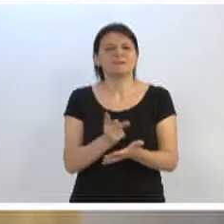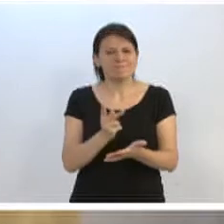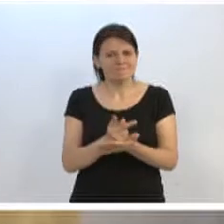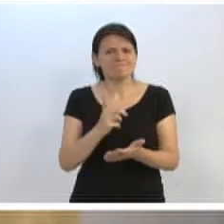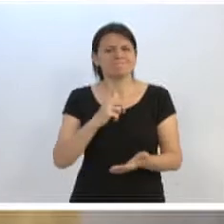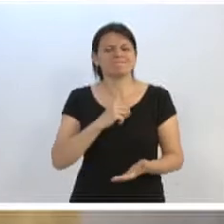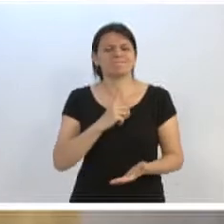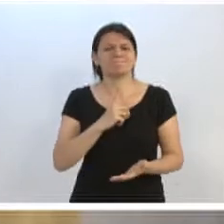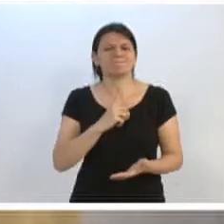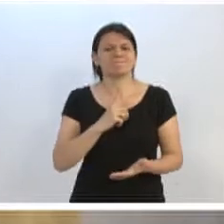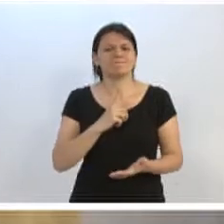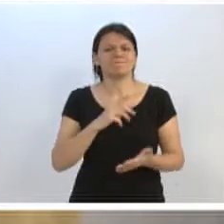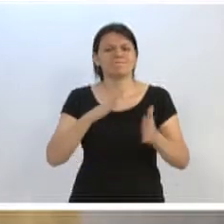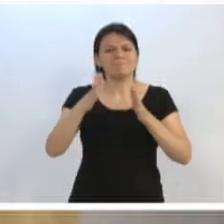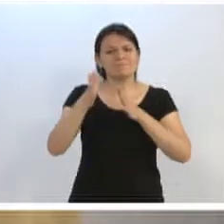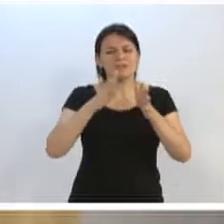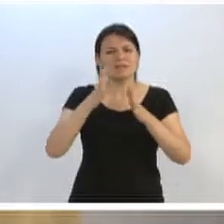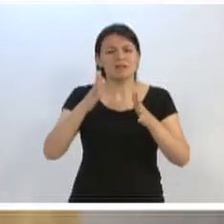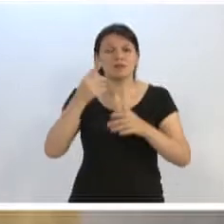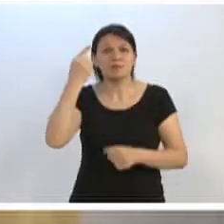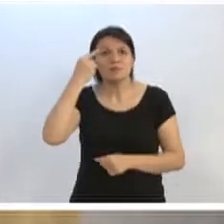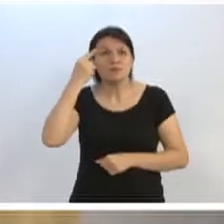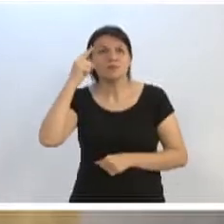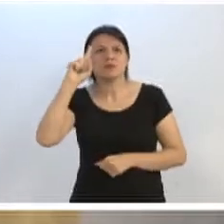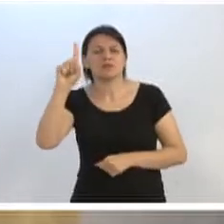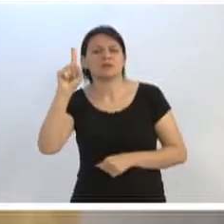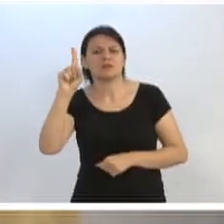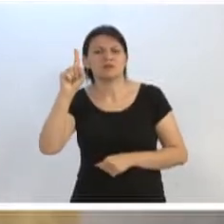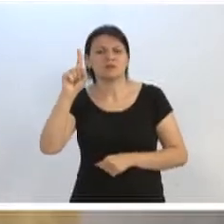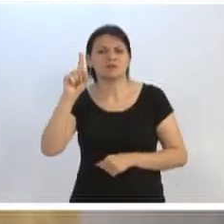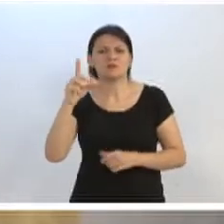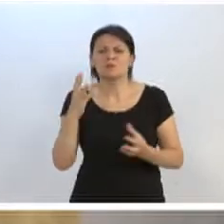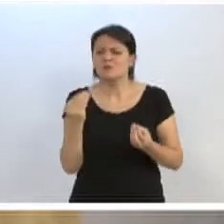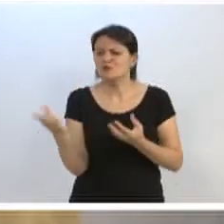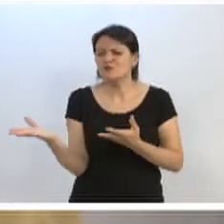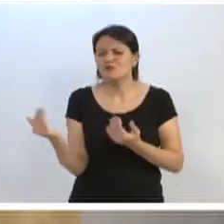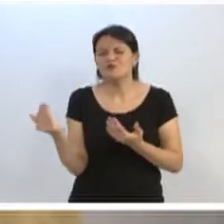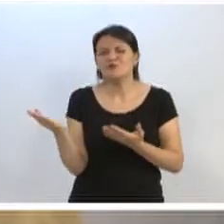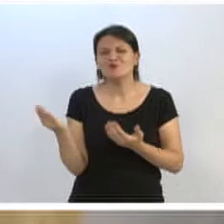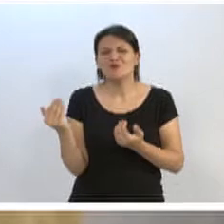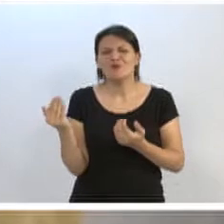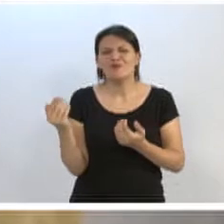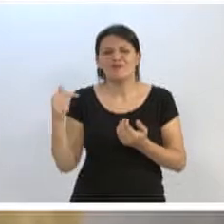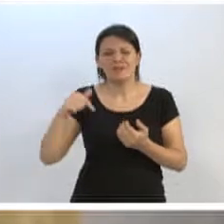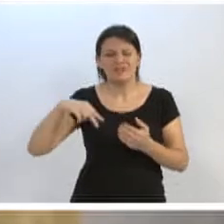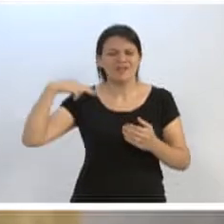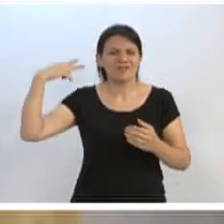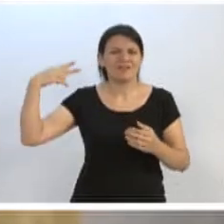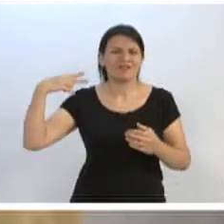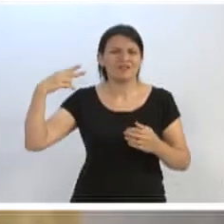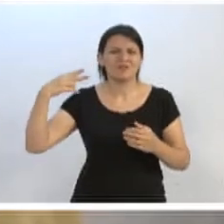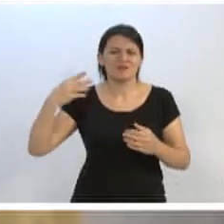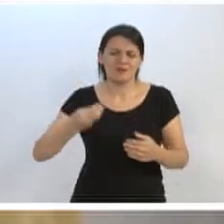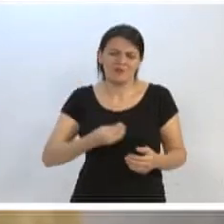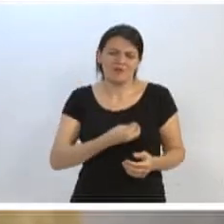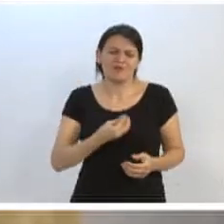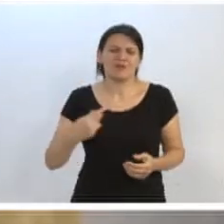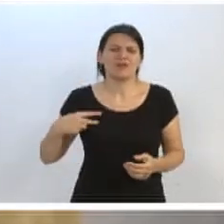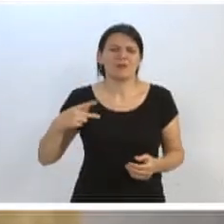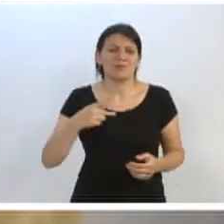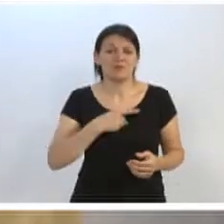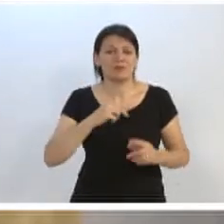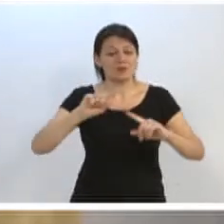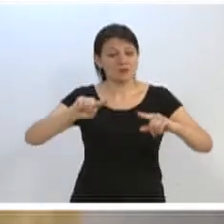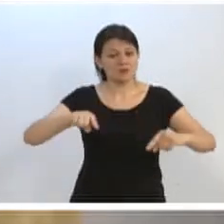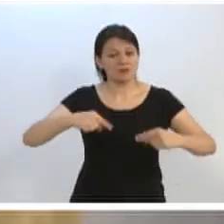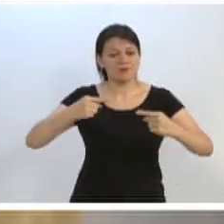o meu mandato com a ideia que me fez, muito jovem, ser conduzido, na verdade, na questão da vida pública. E com um desafio a mais,